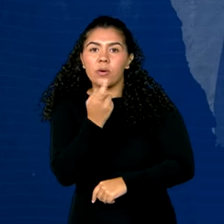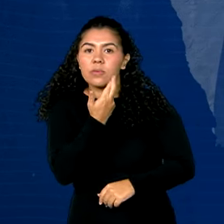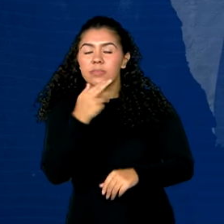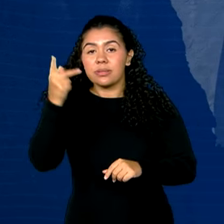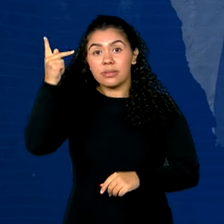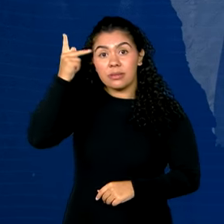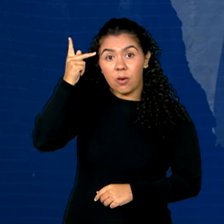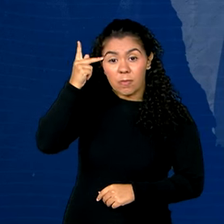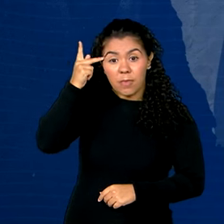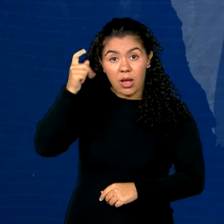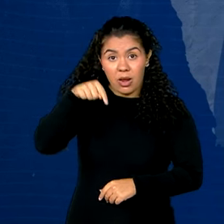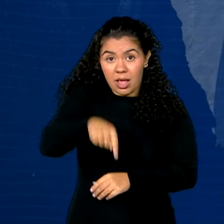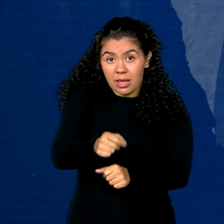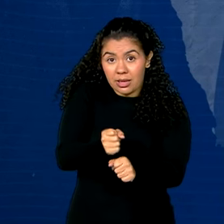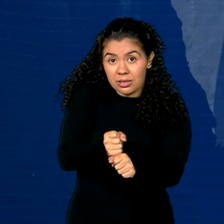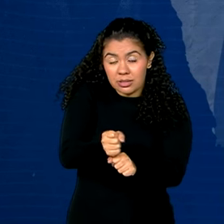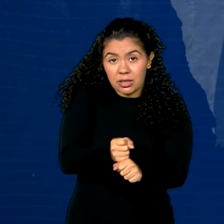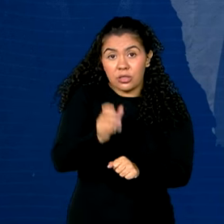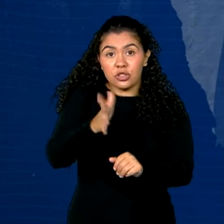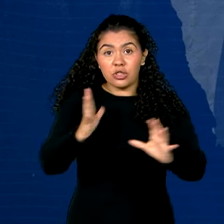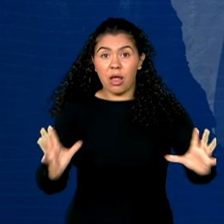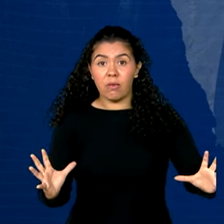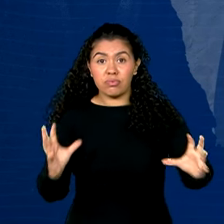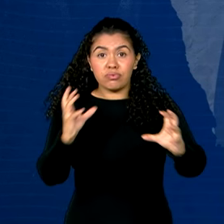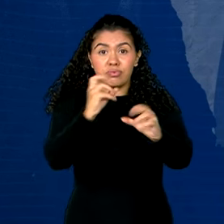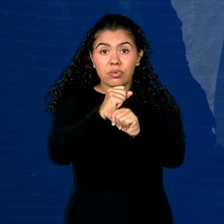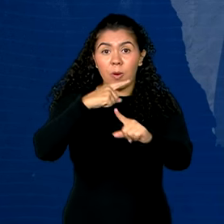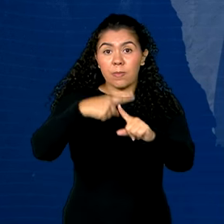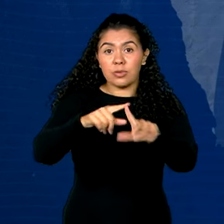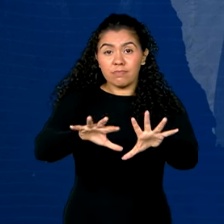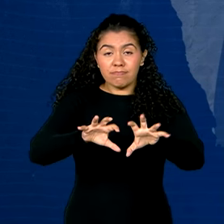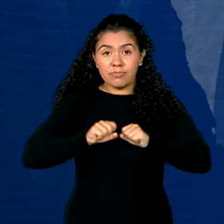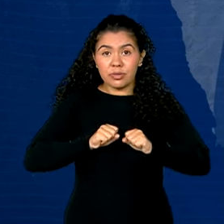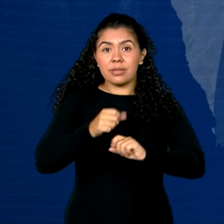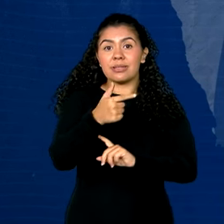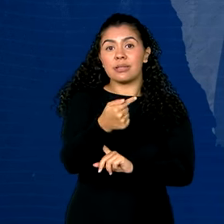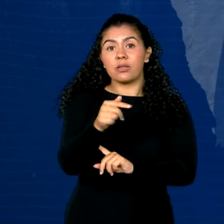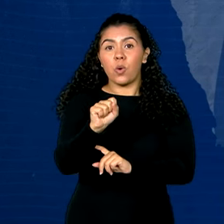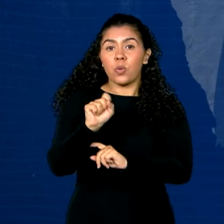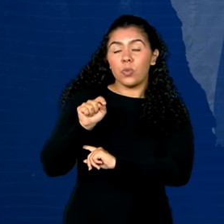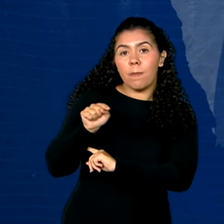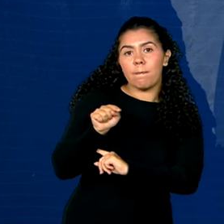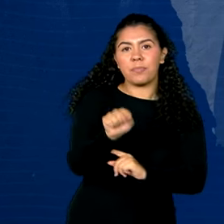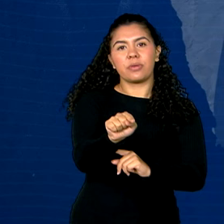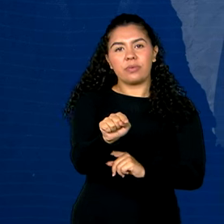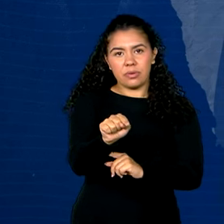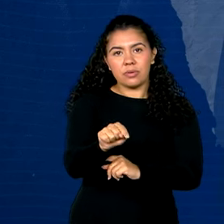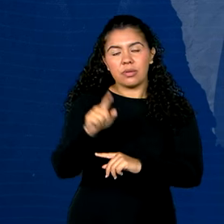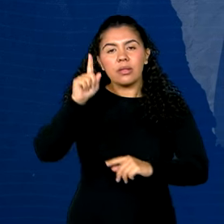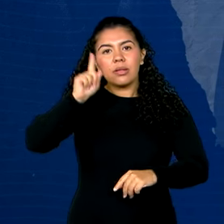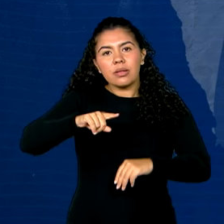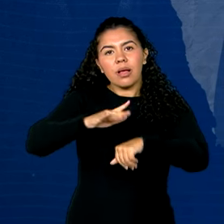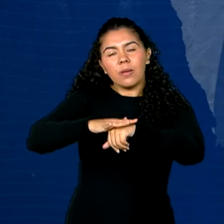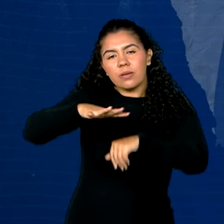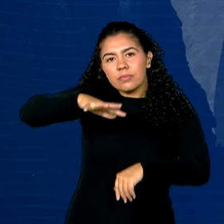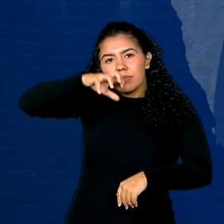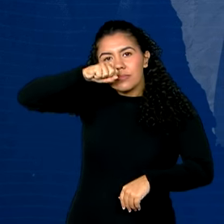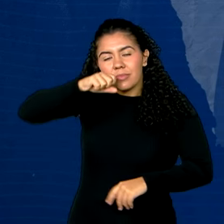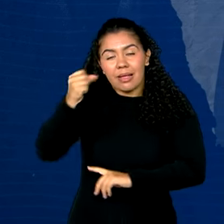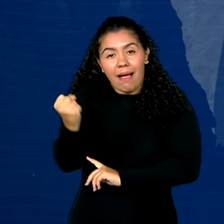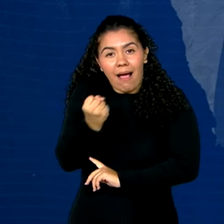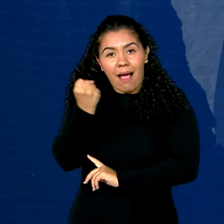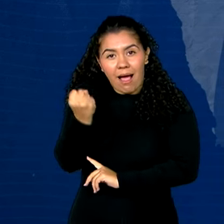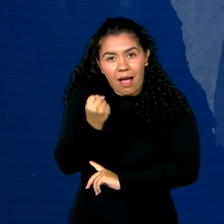Paulo. Só este ano já foram notificados mais de 78 mil casos da síndrome respiratória aguda